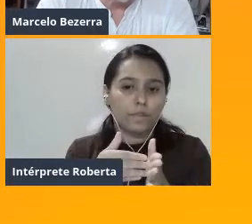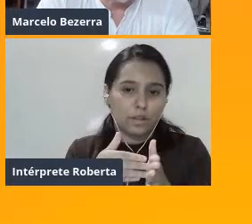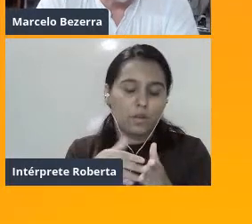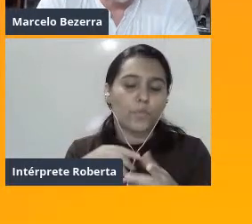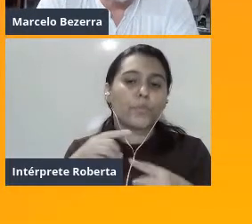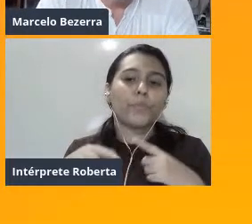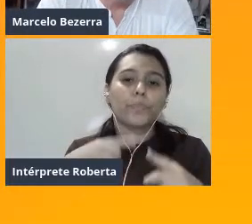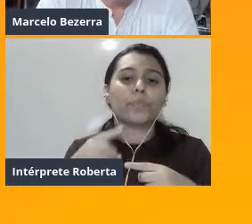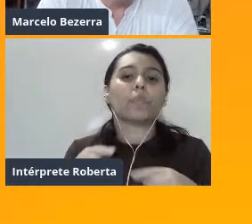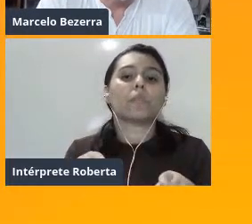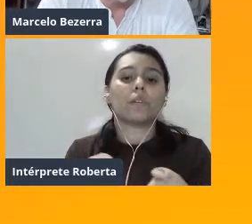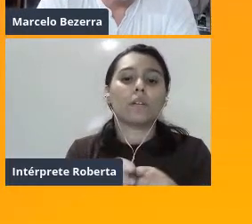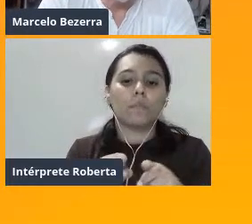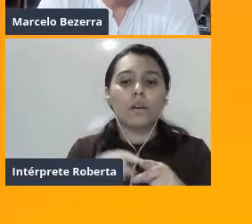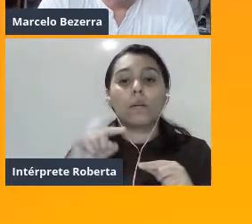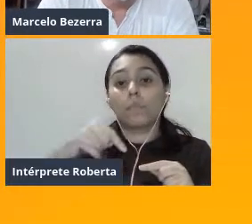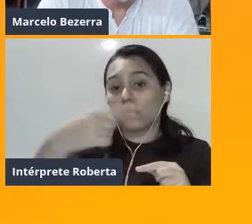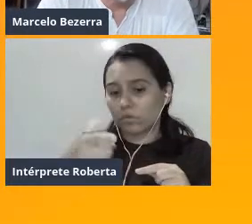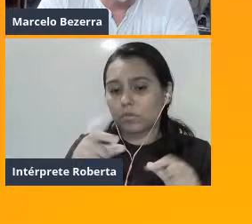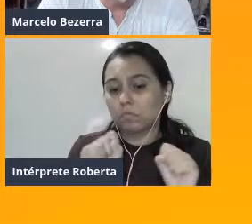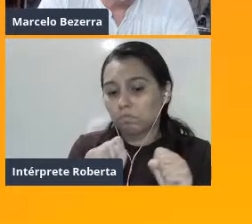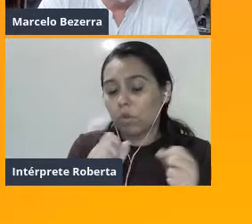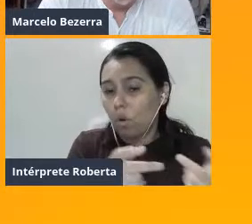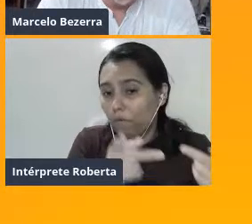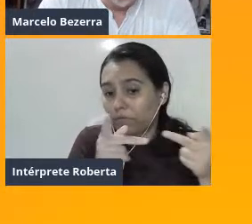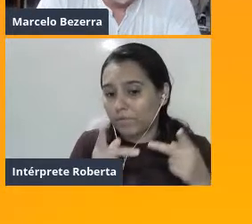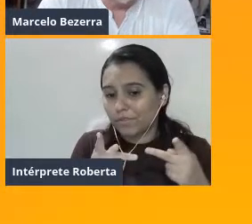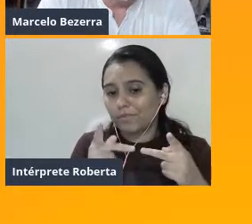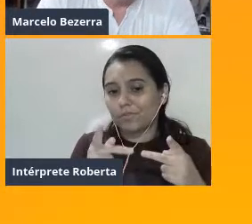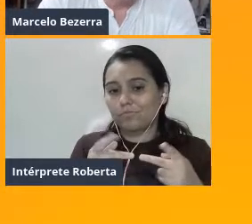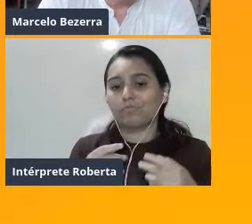possa nos visitar, tá? Vai ser uma honra.